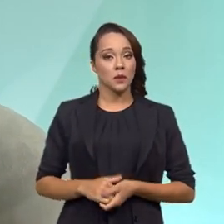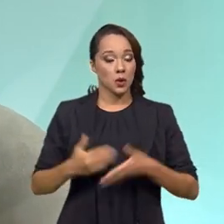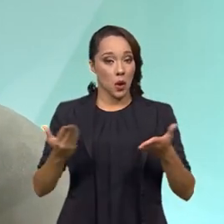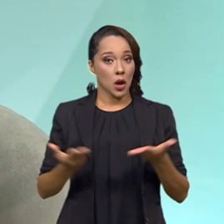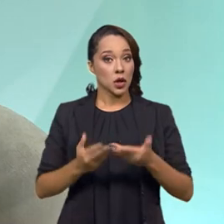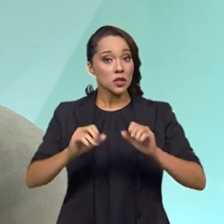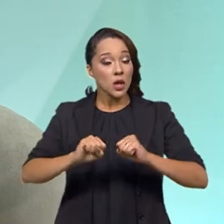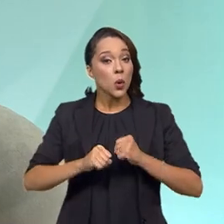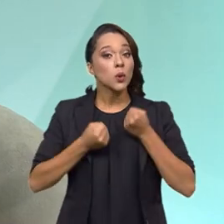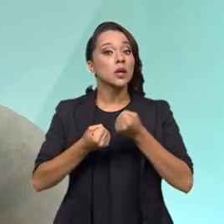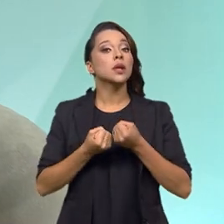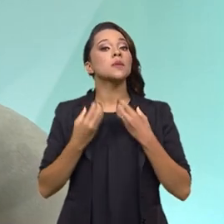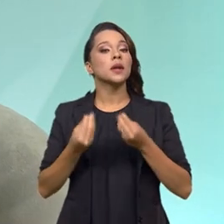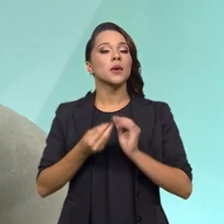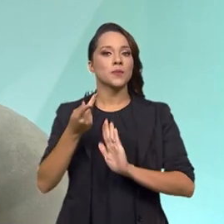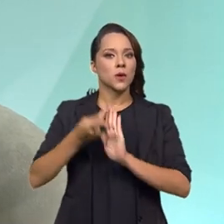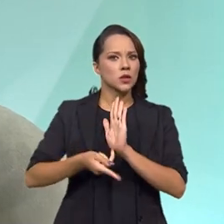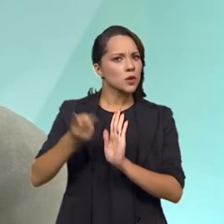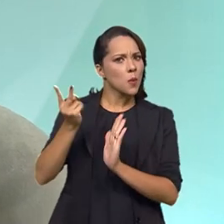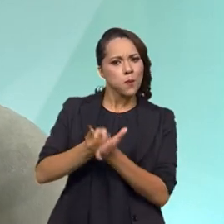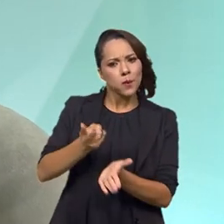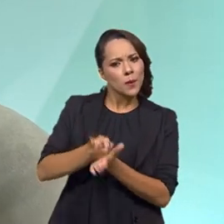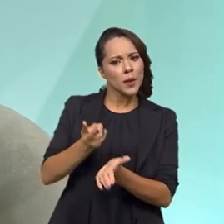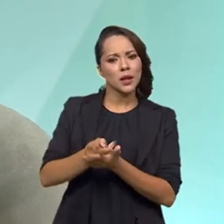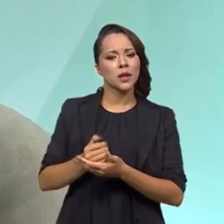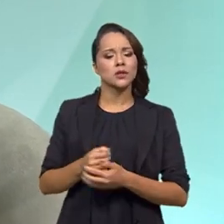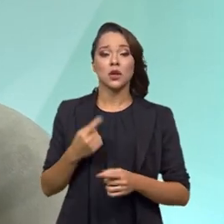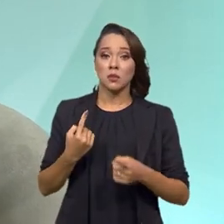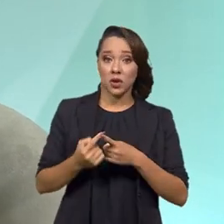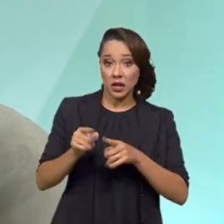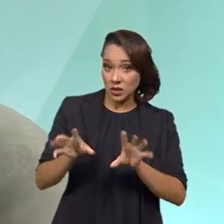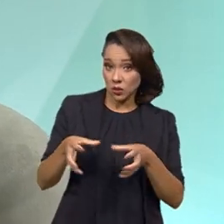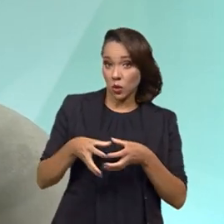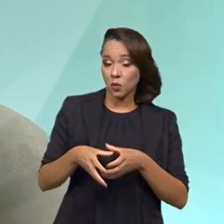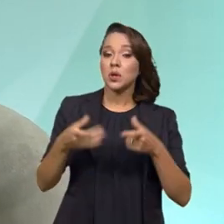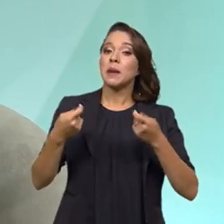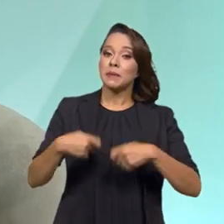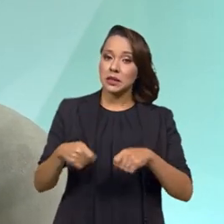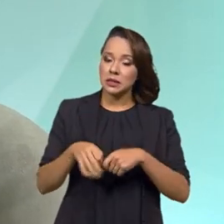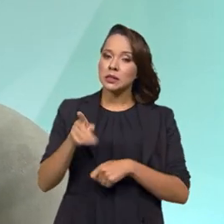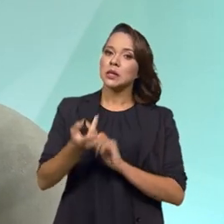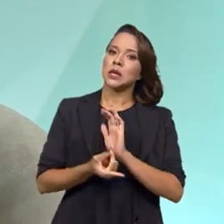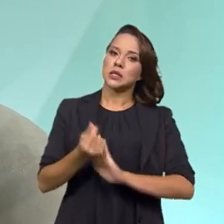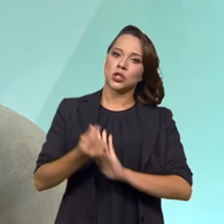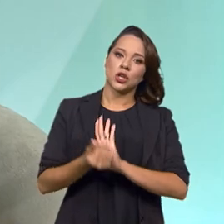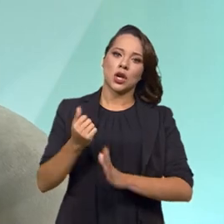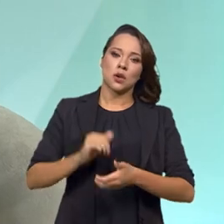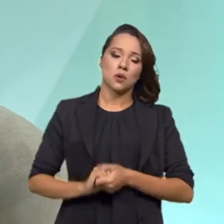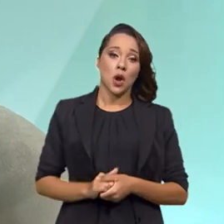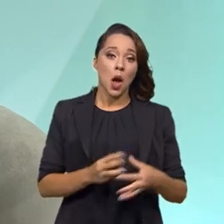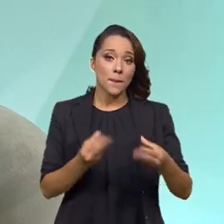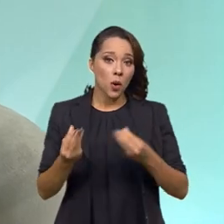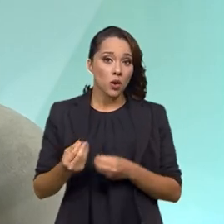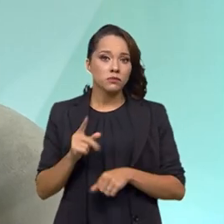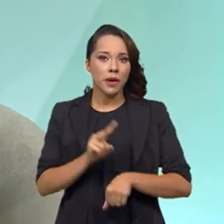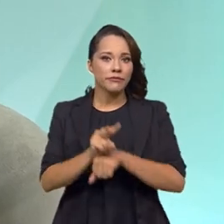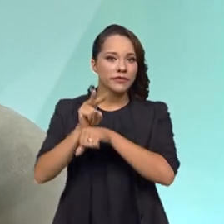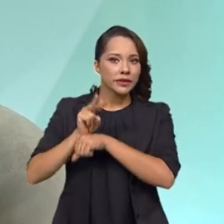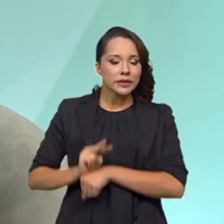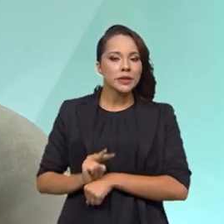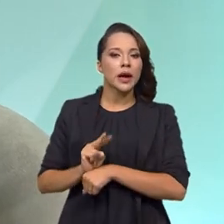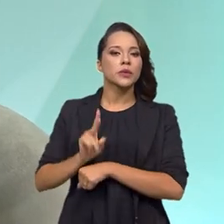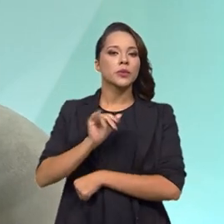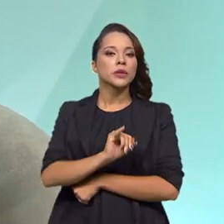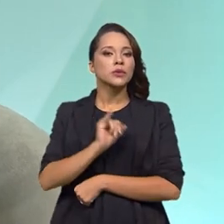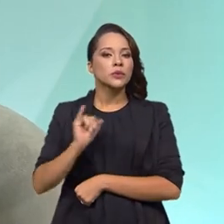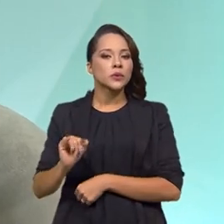lutando para que seja um projeto permanente, porque essas entidades precisam desses recursos. Muitas delas são financiadas por